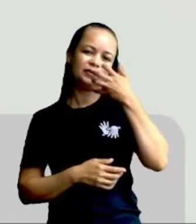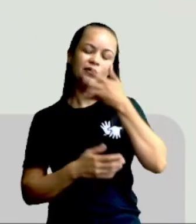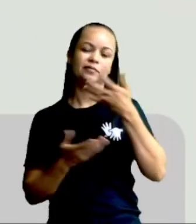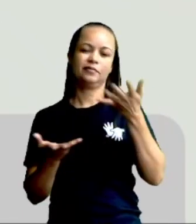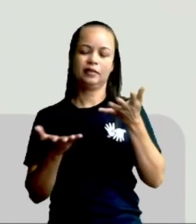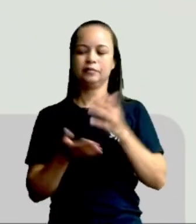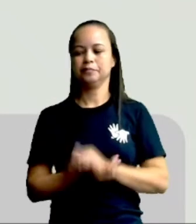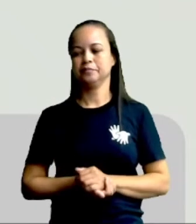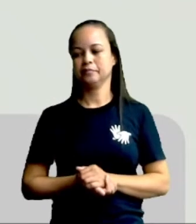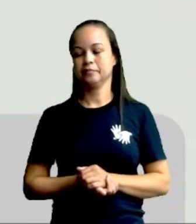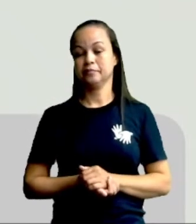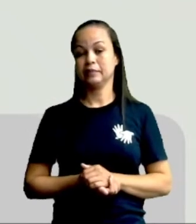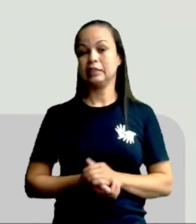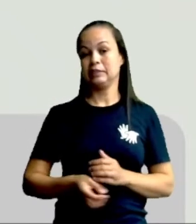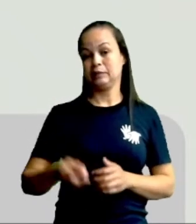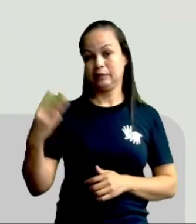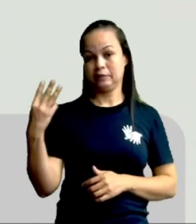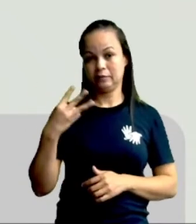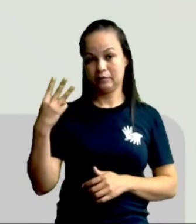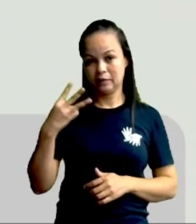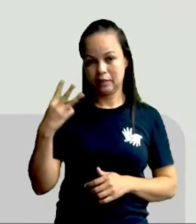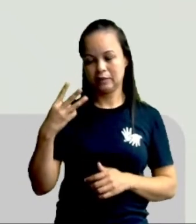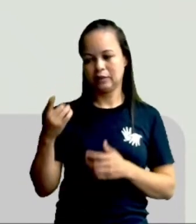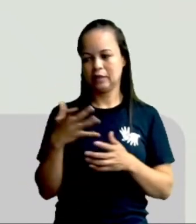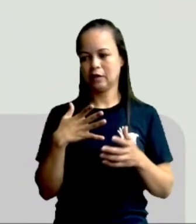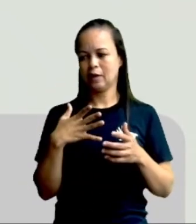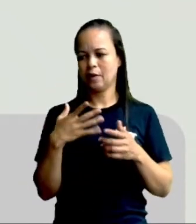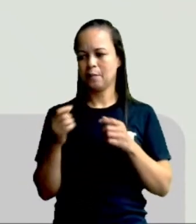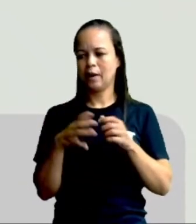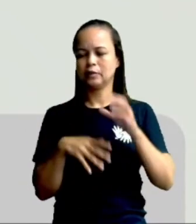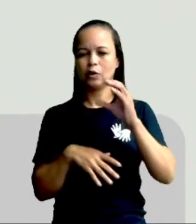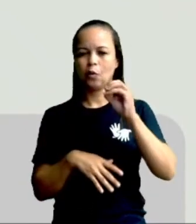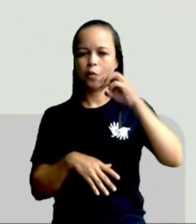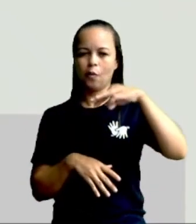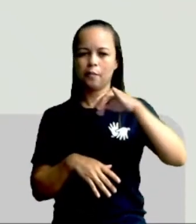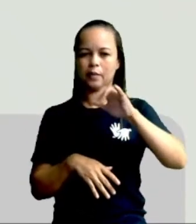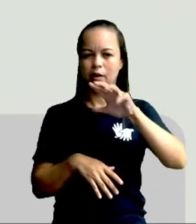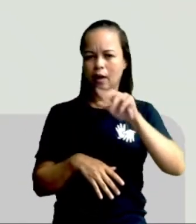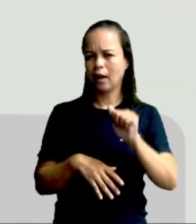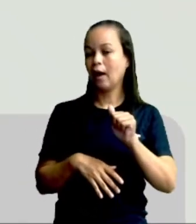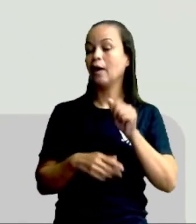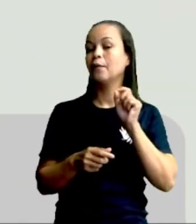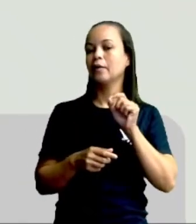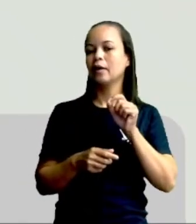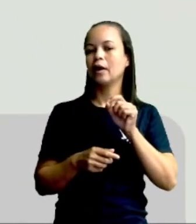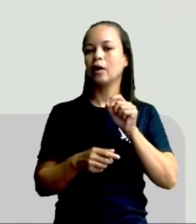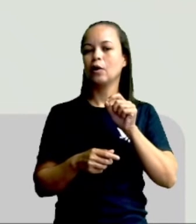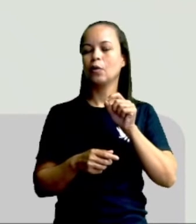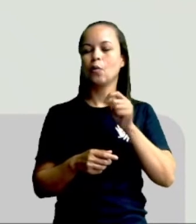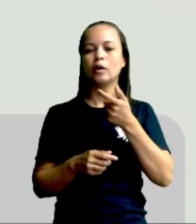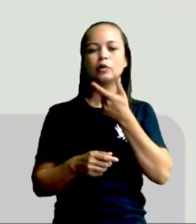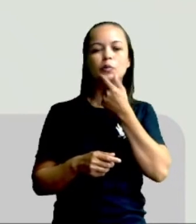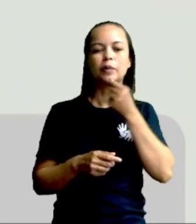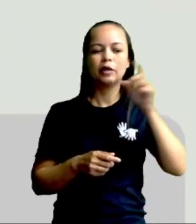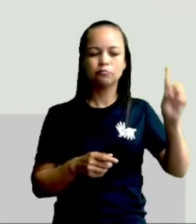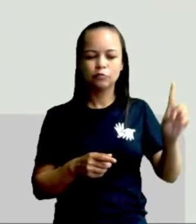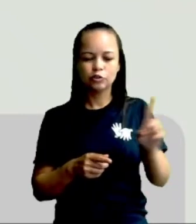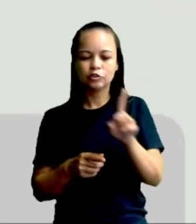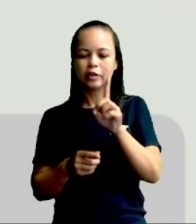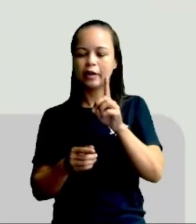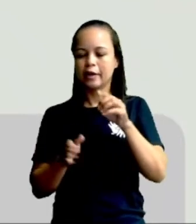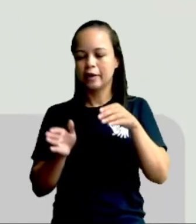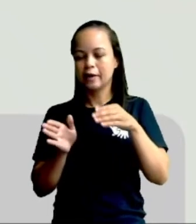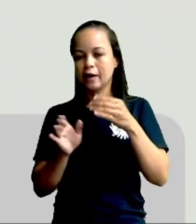Já no terceiro, onde é que está a parte cômica, gente? É quando ele chega pra o Garfield e